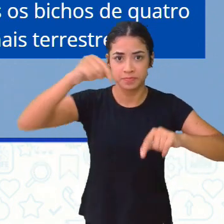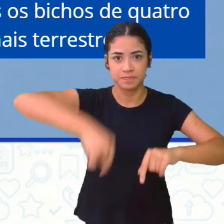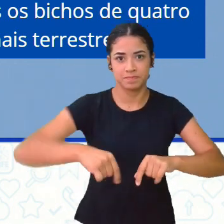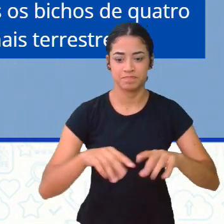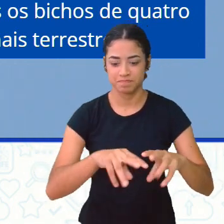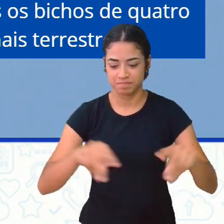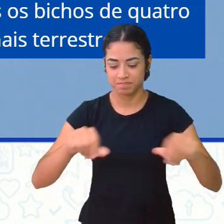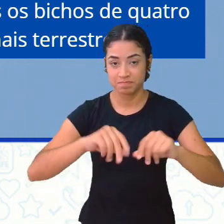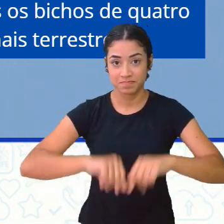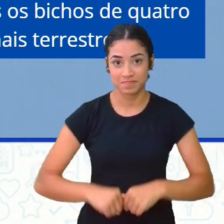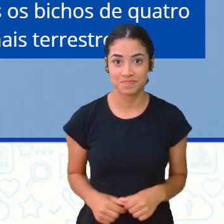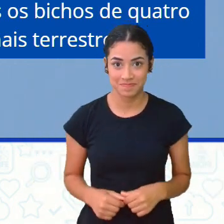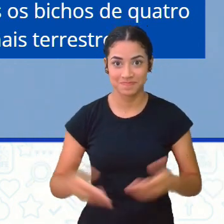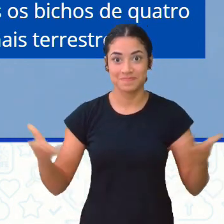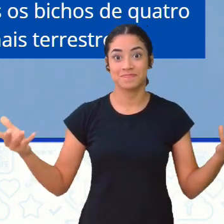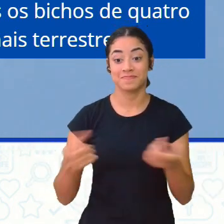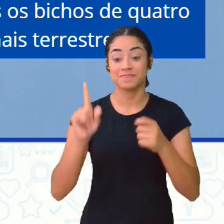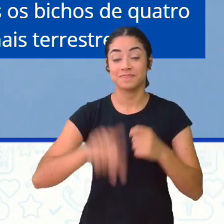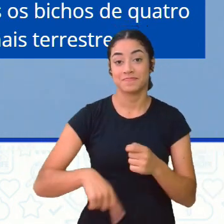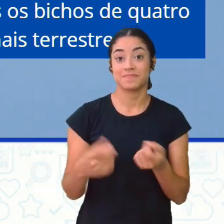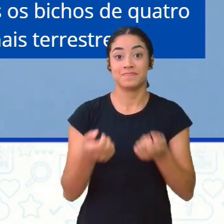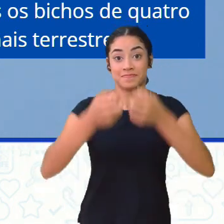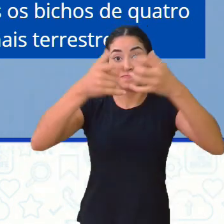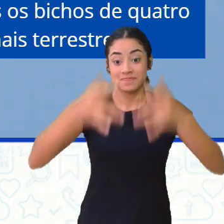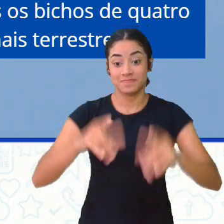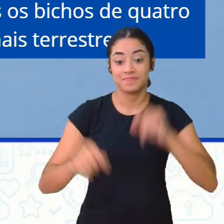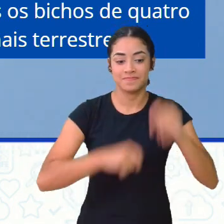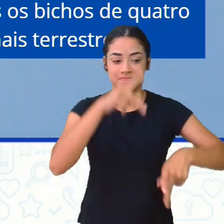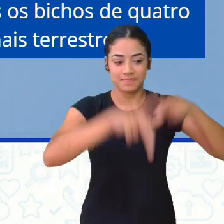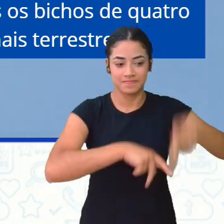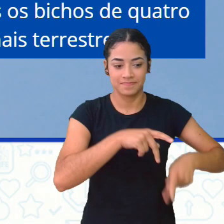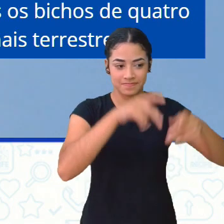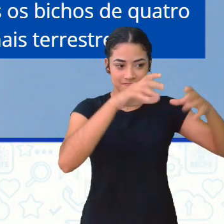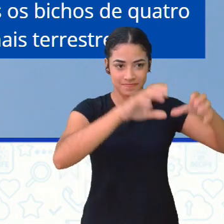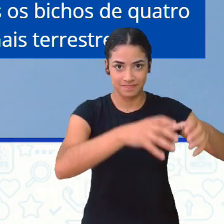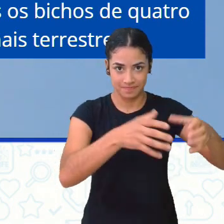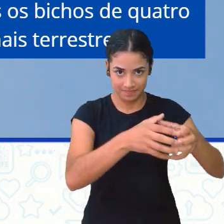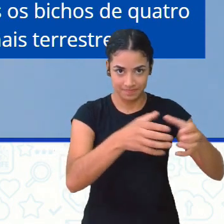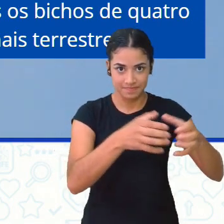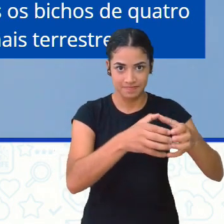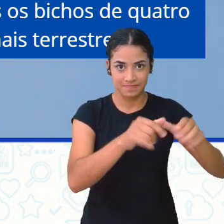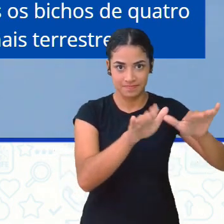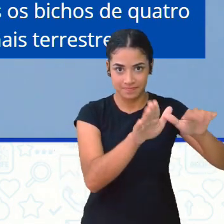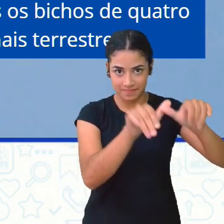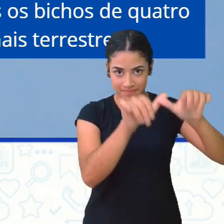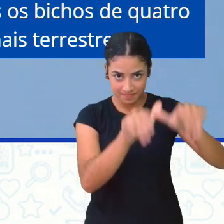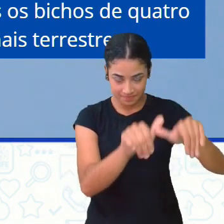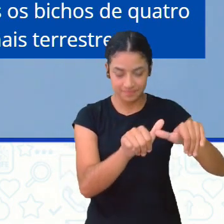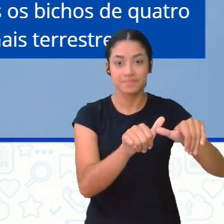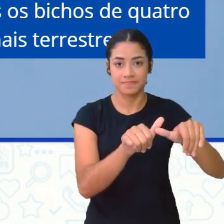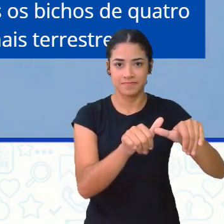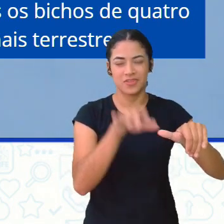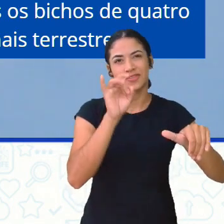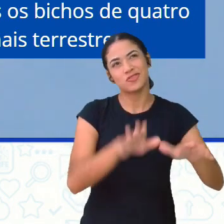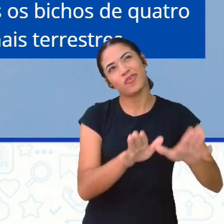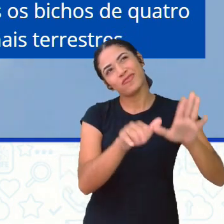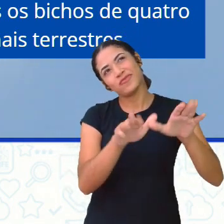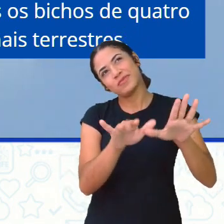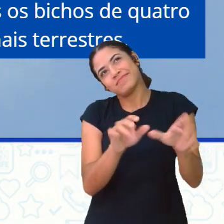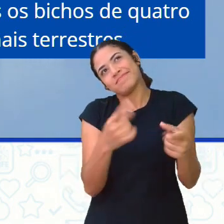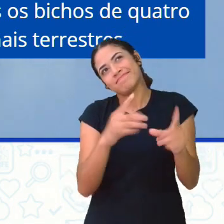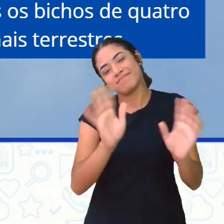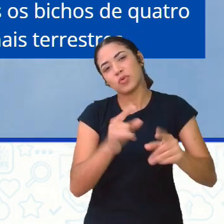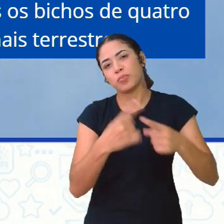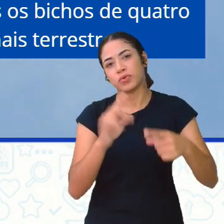E aqui a gente já tem o comunicado dos dois grupos, os que voam, que na verdade são aves, né? Não dá pra dizer os que voam, porque o morcego também